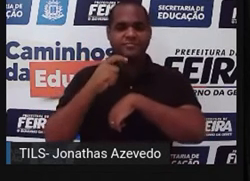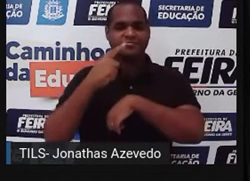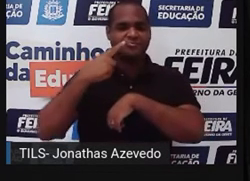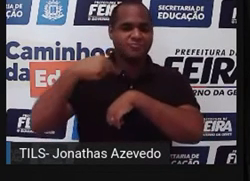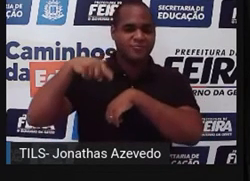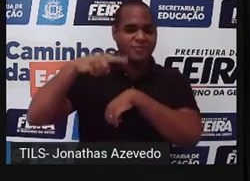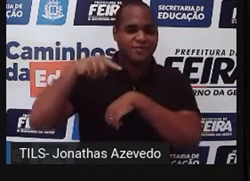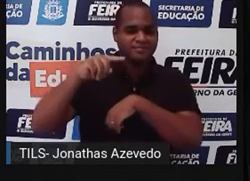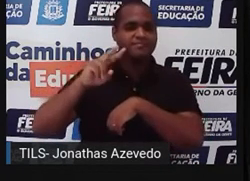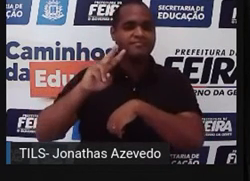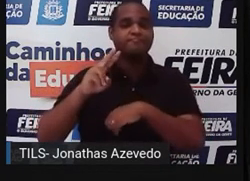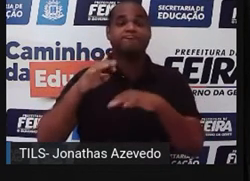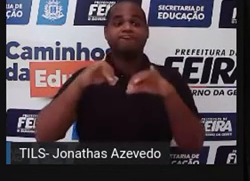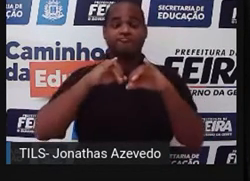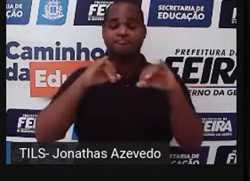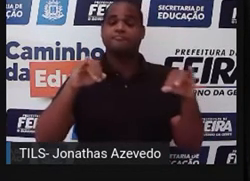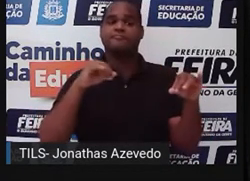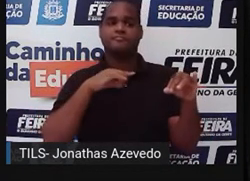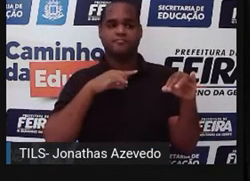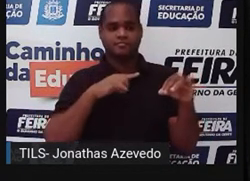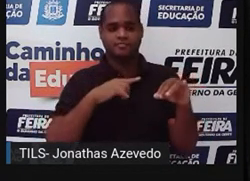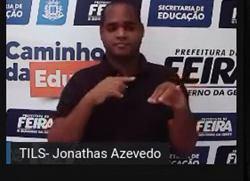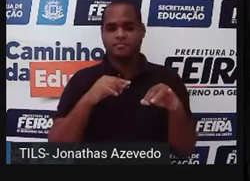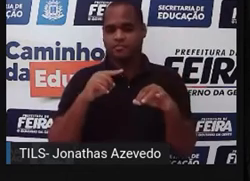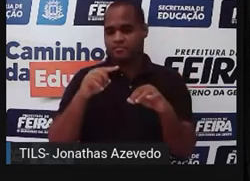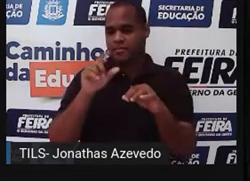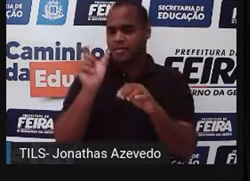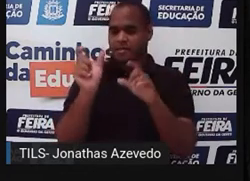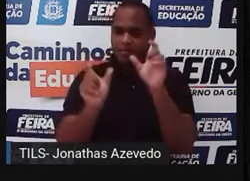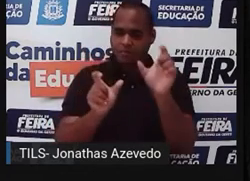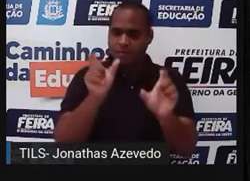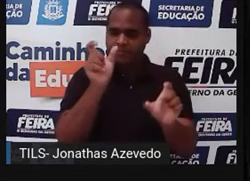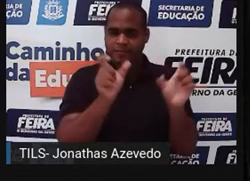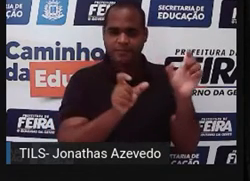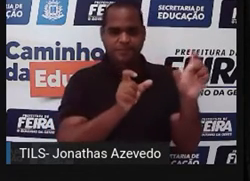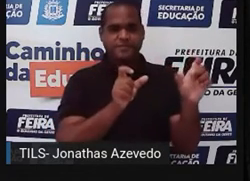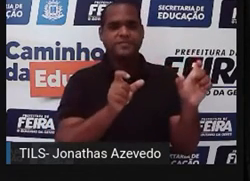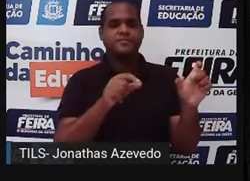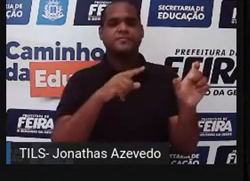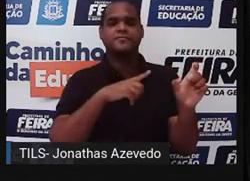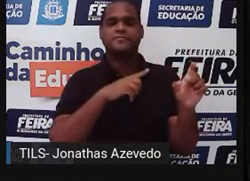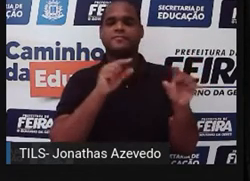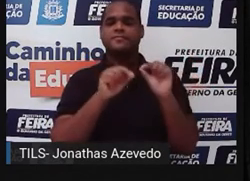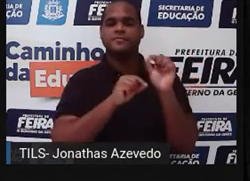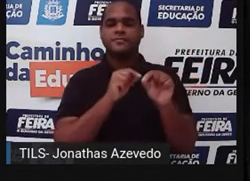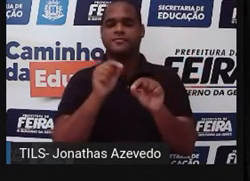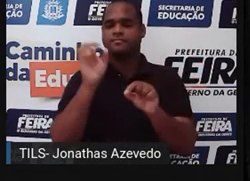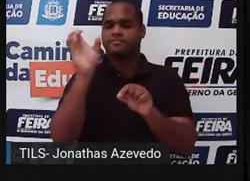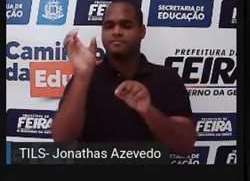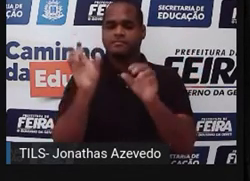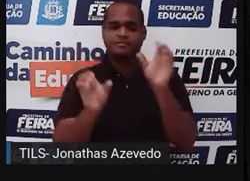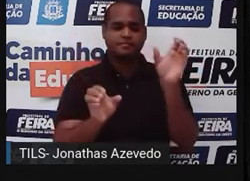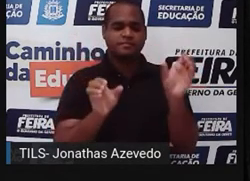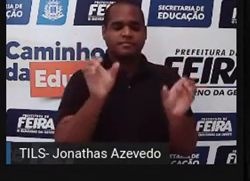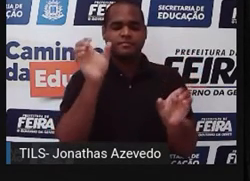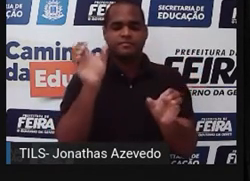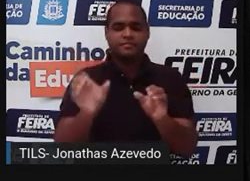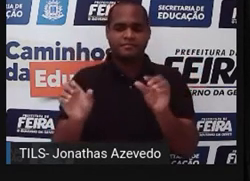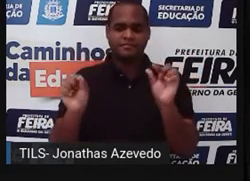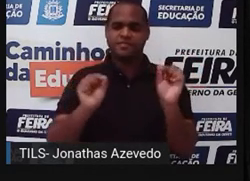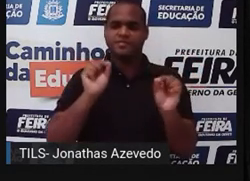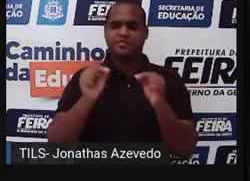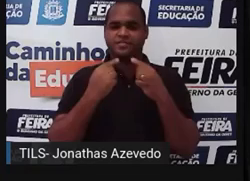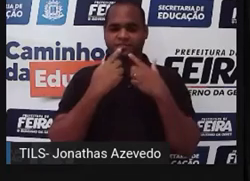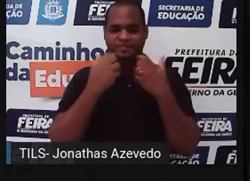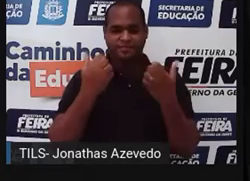aí a notícia, não é? E suas partes. Vamos ver agora quais são essas partes que nós acabamos de